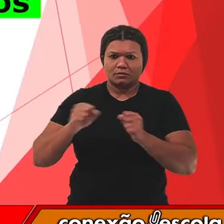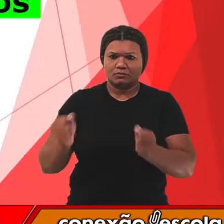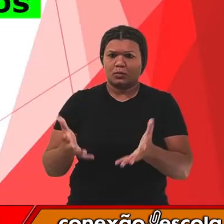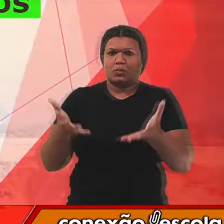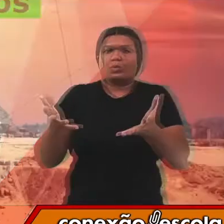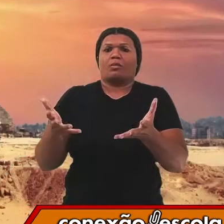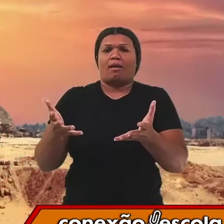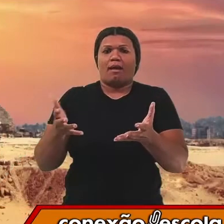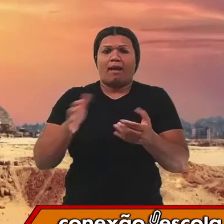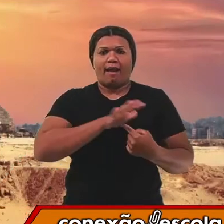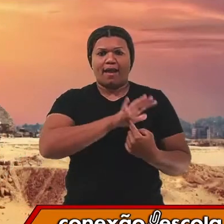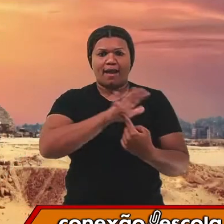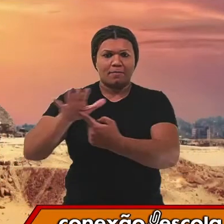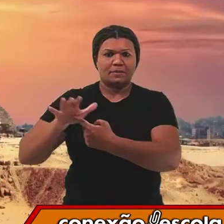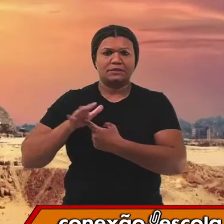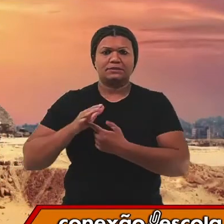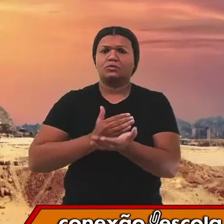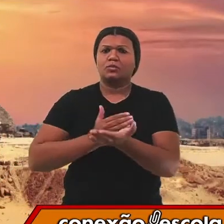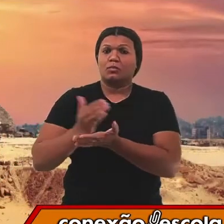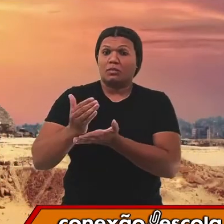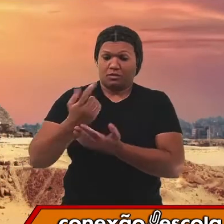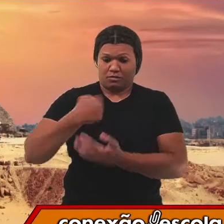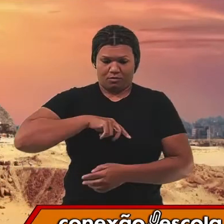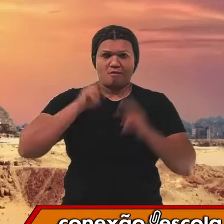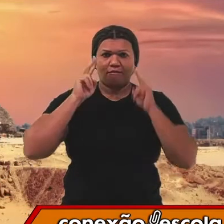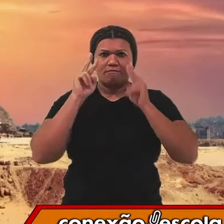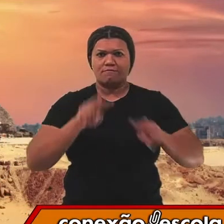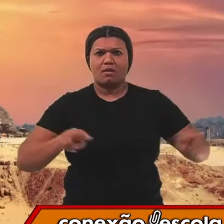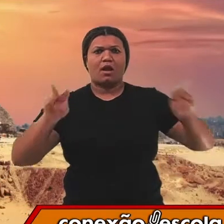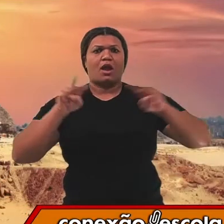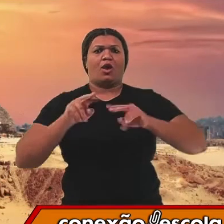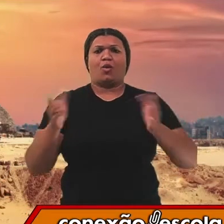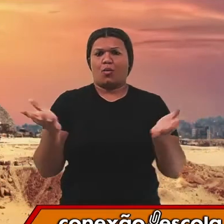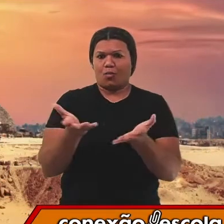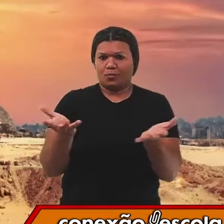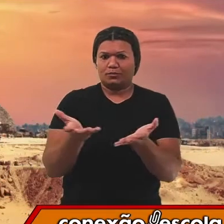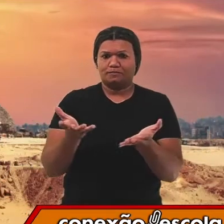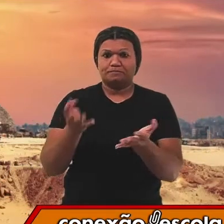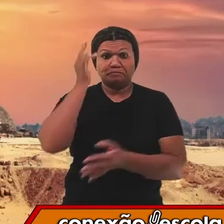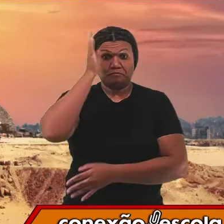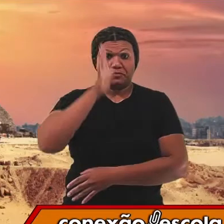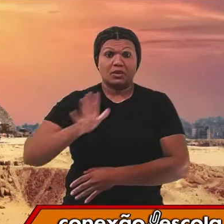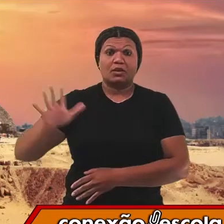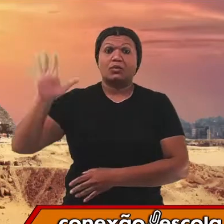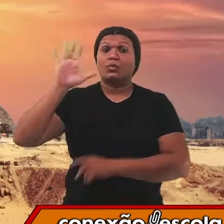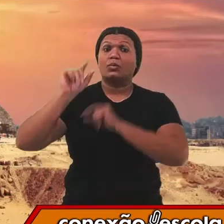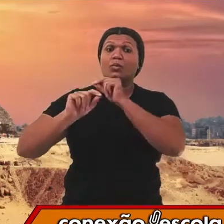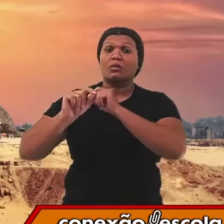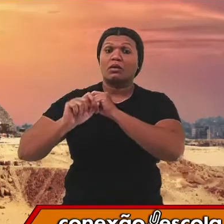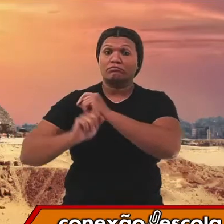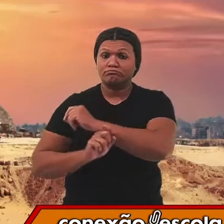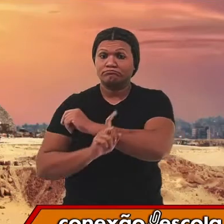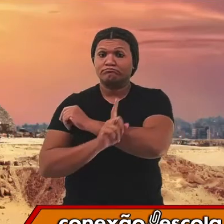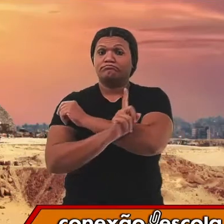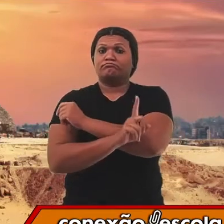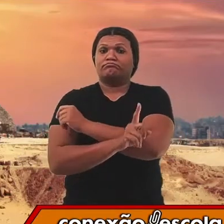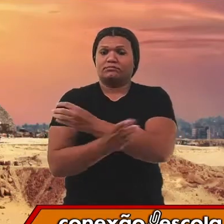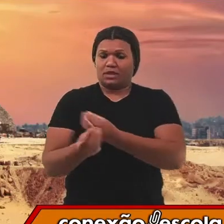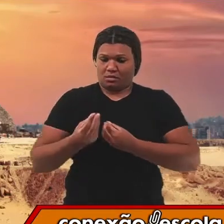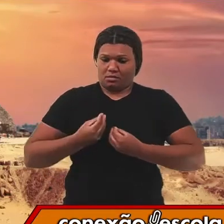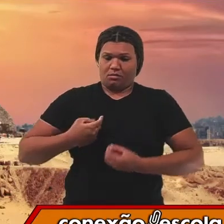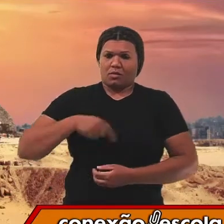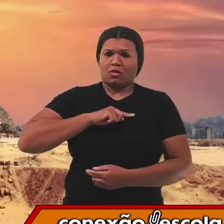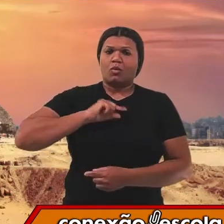que vemos hoje. Essa teoria da evolução, ela vai trazer uma nova perspectiva para que nós possamos